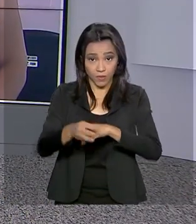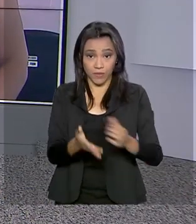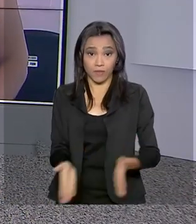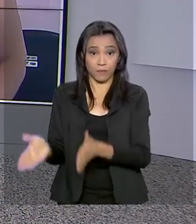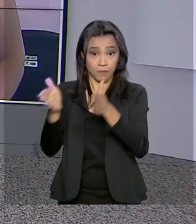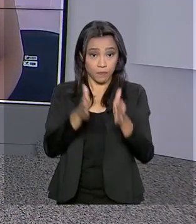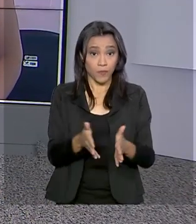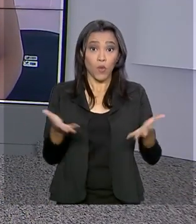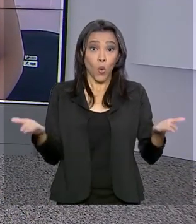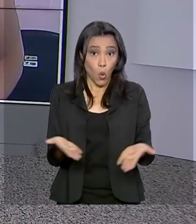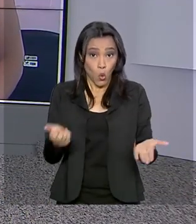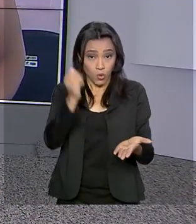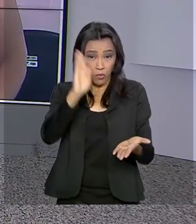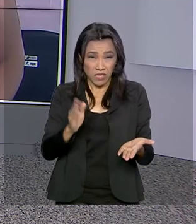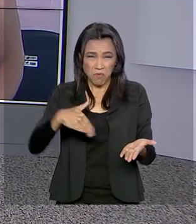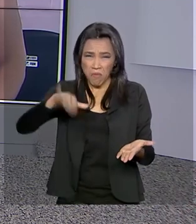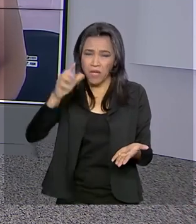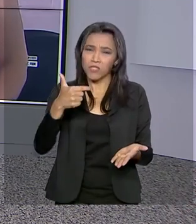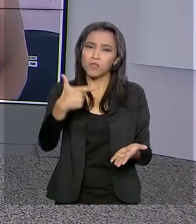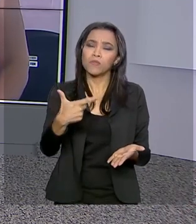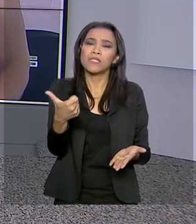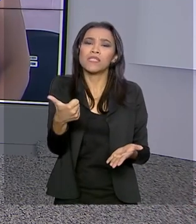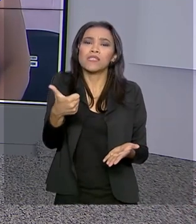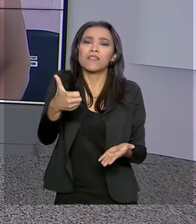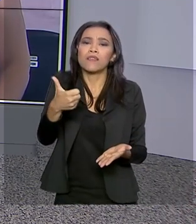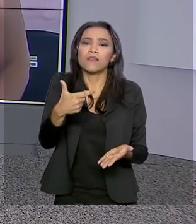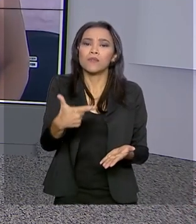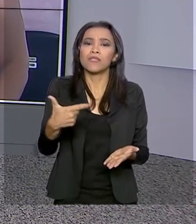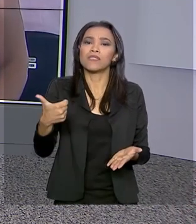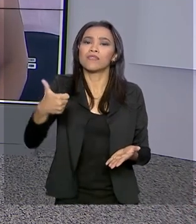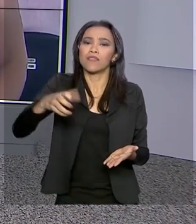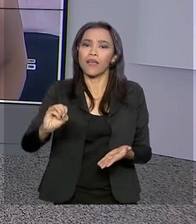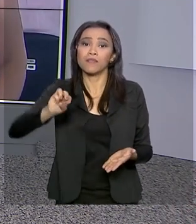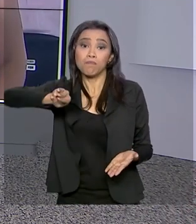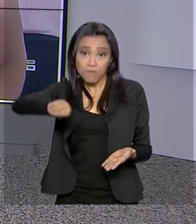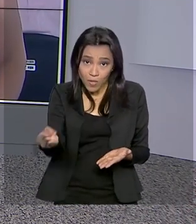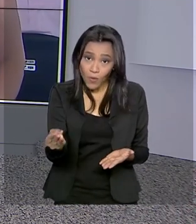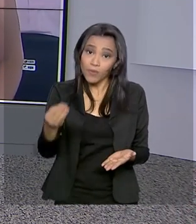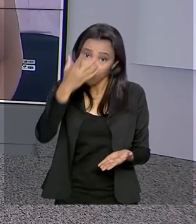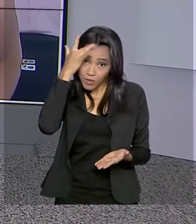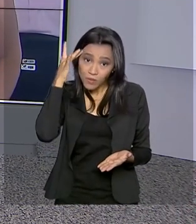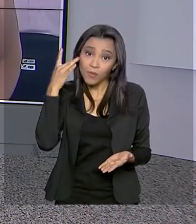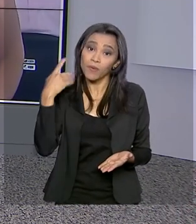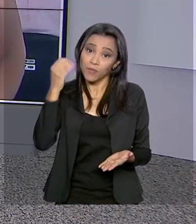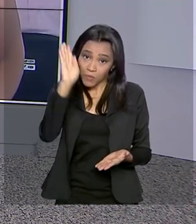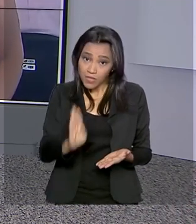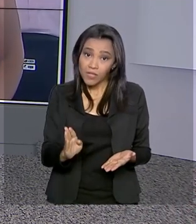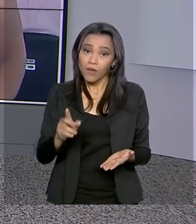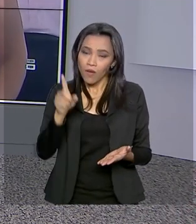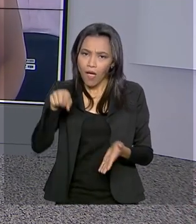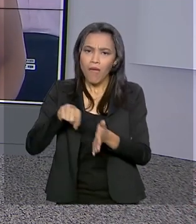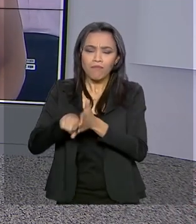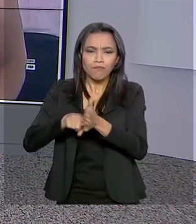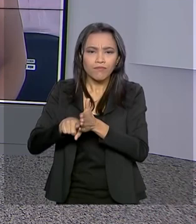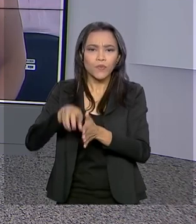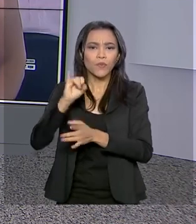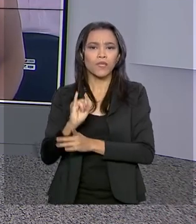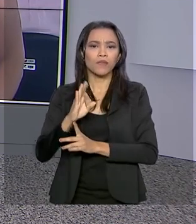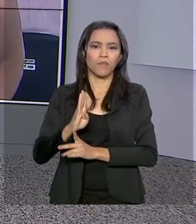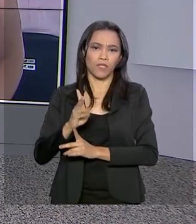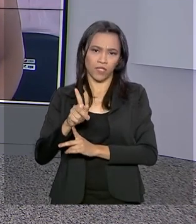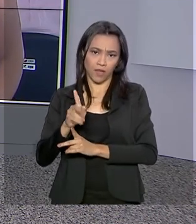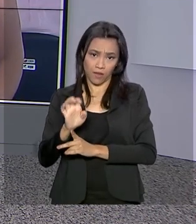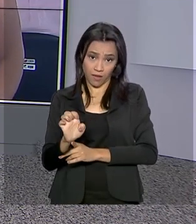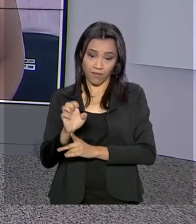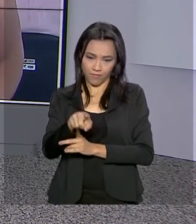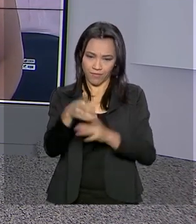E olha, o Brasil tem hoje mais de 210 milhões de habitantes. Os números são do IBGE. Vamos ao Rio de Janeiro. Priscila Terezo traz os detalhes para